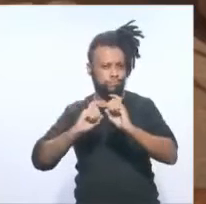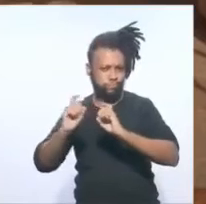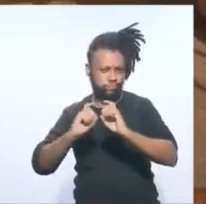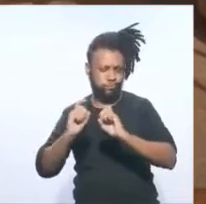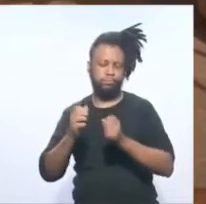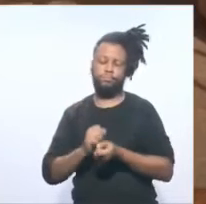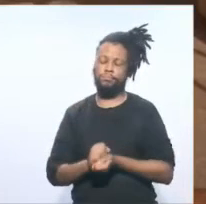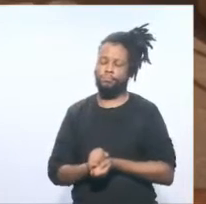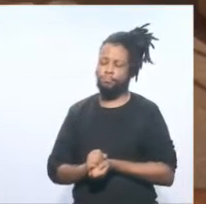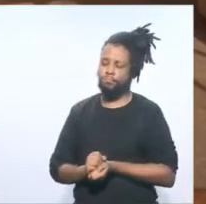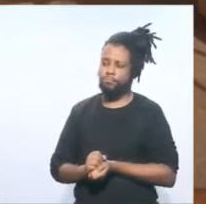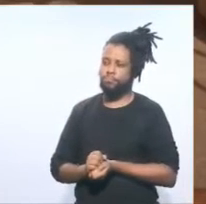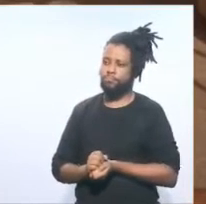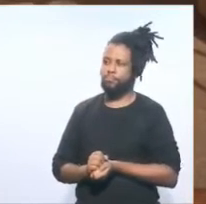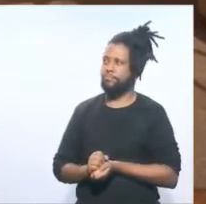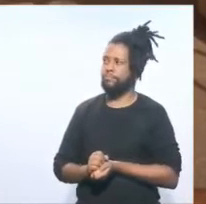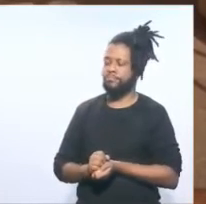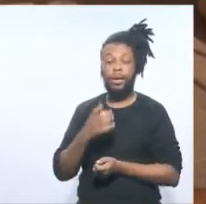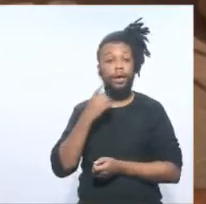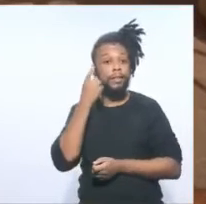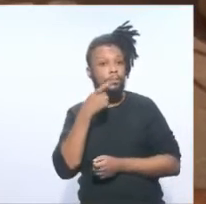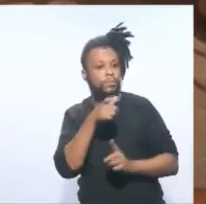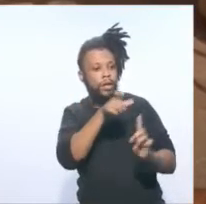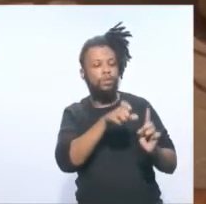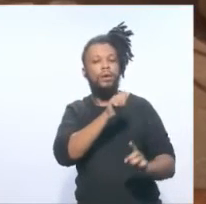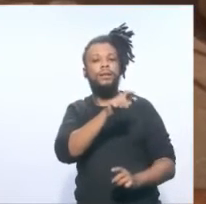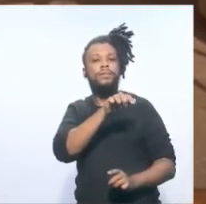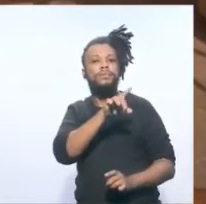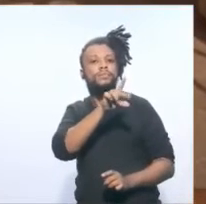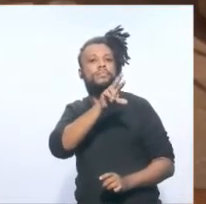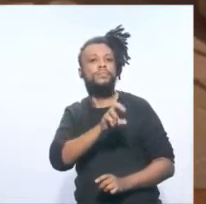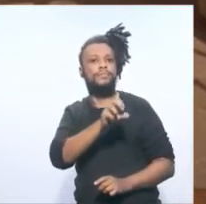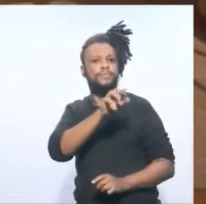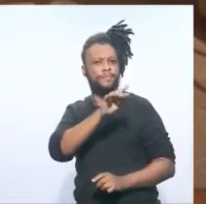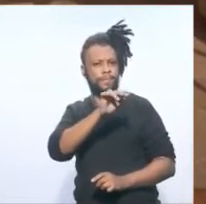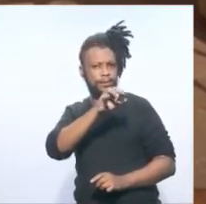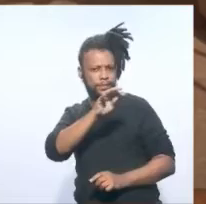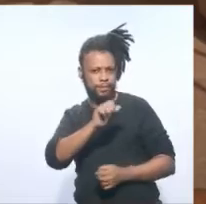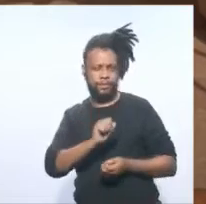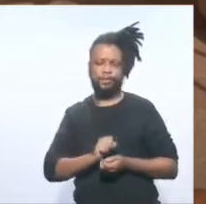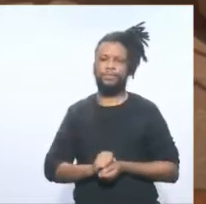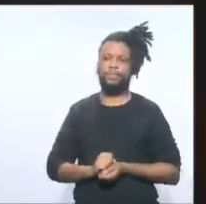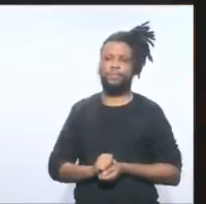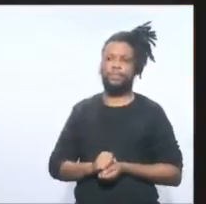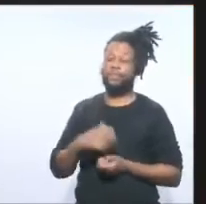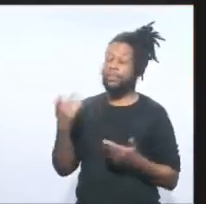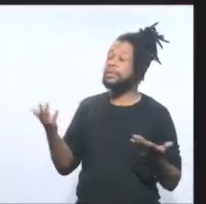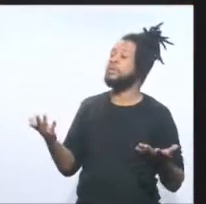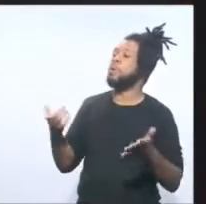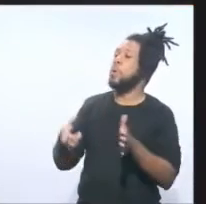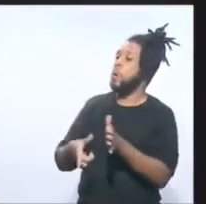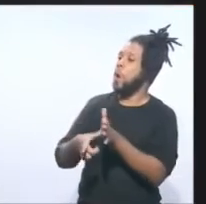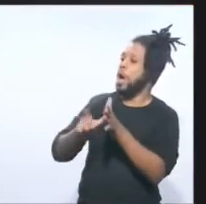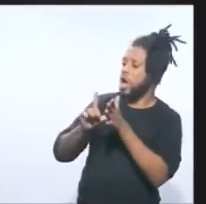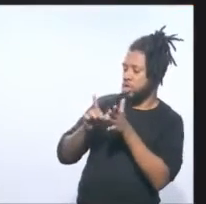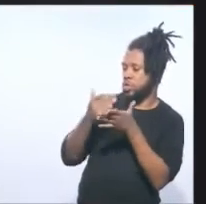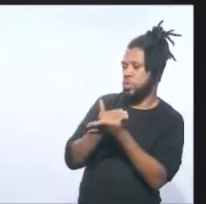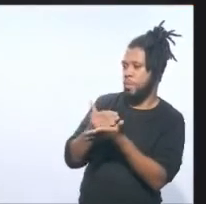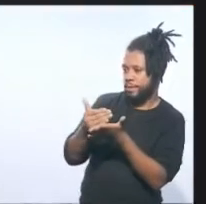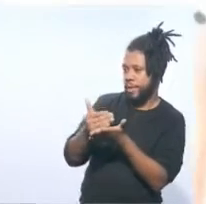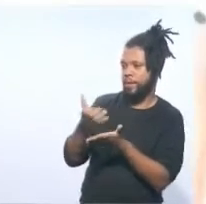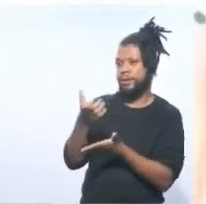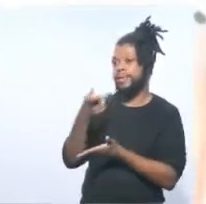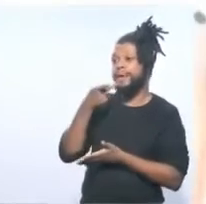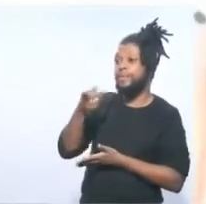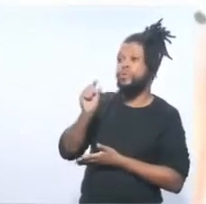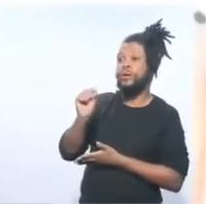O é discutir, Sr. Presidente? Deputado Alexandre Freitas. Sr. Presidente, antes de mais nada, eu queria dizer que eu